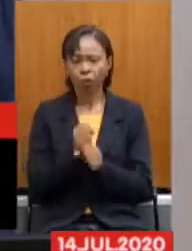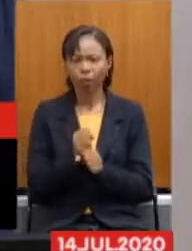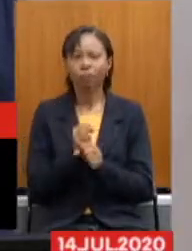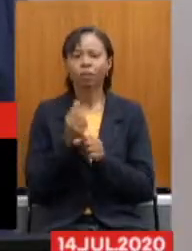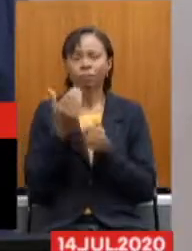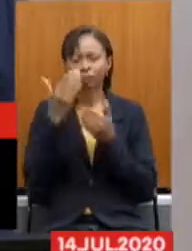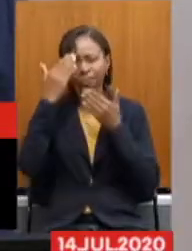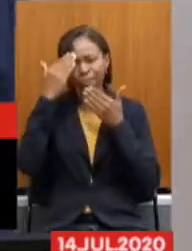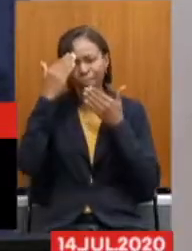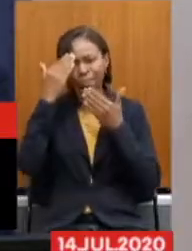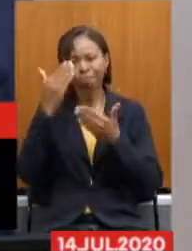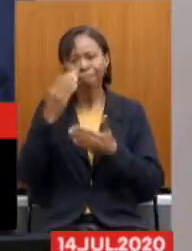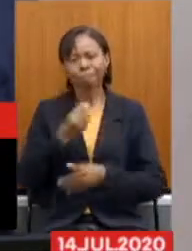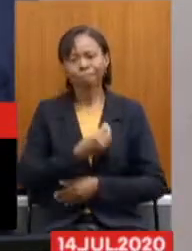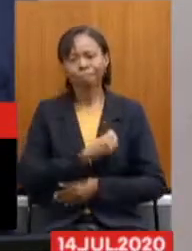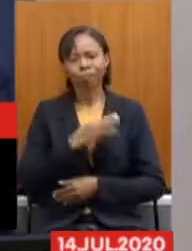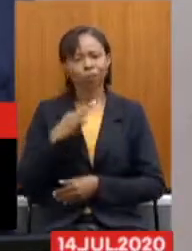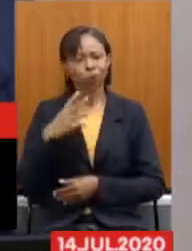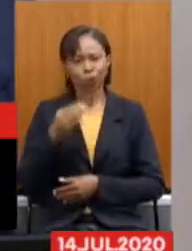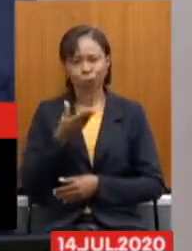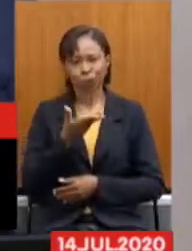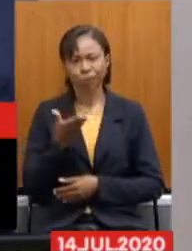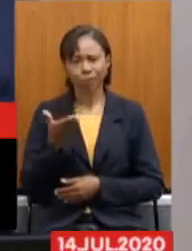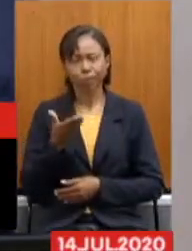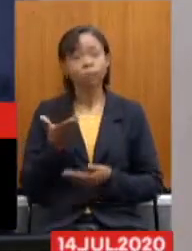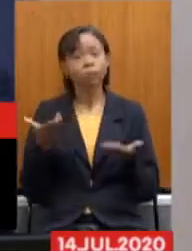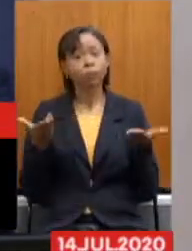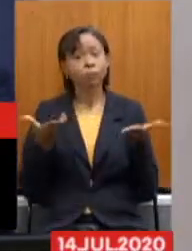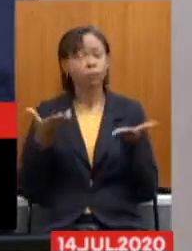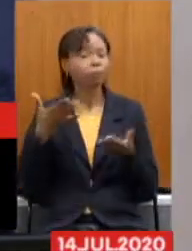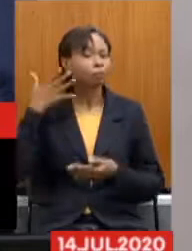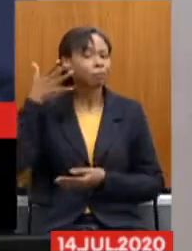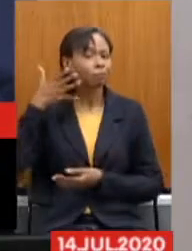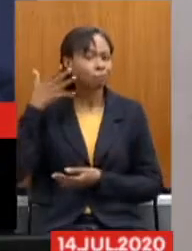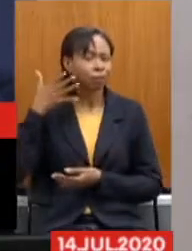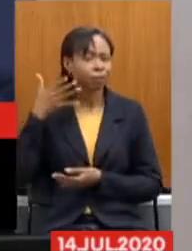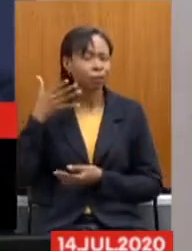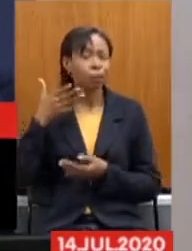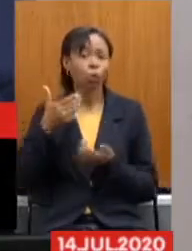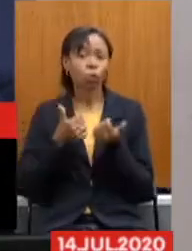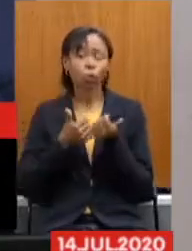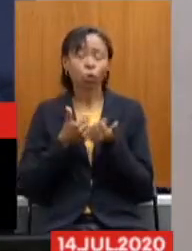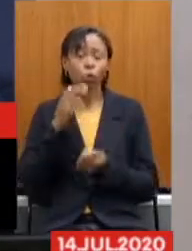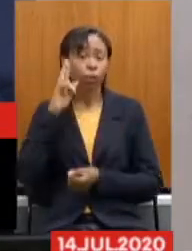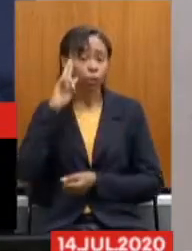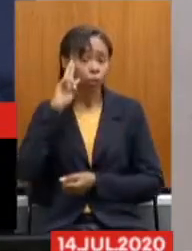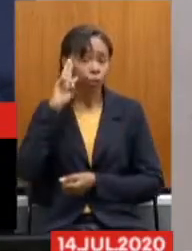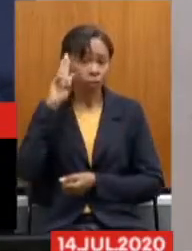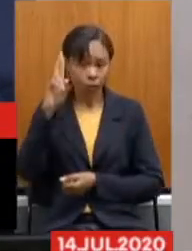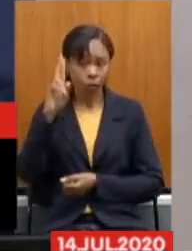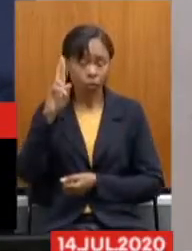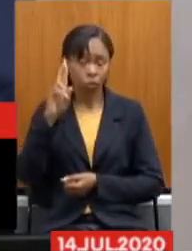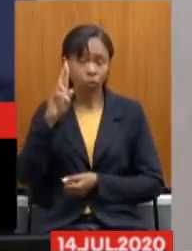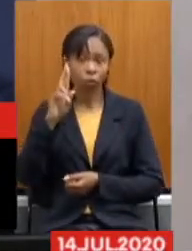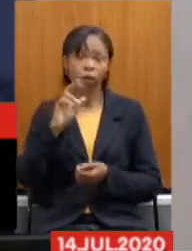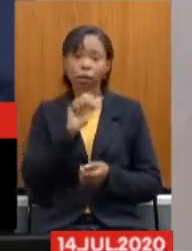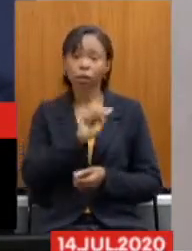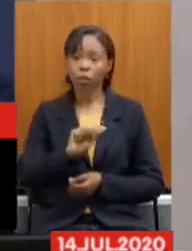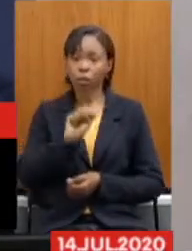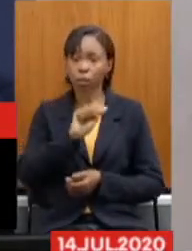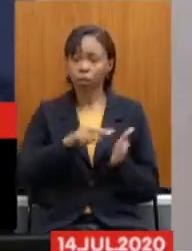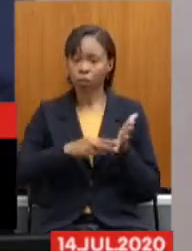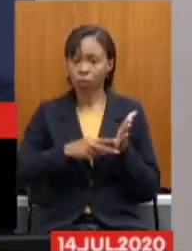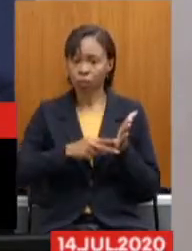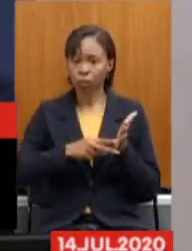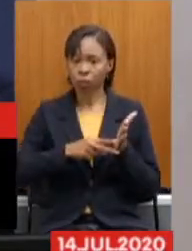a participação de todos. Vamos passar a palavra para o diretor da Associação Sindical, Trabalhadores dos